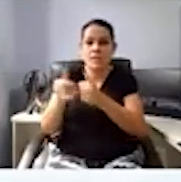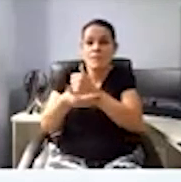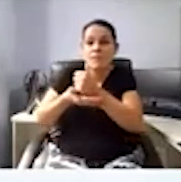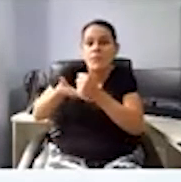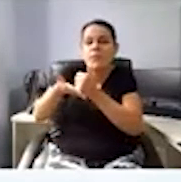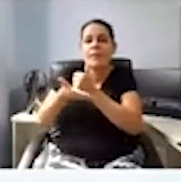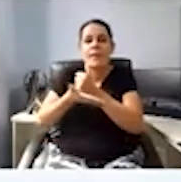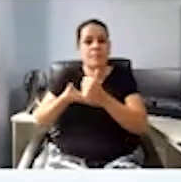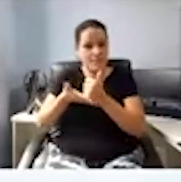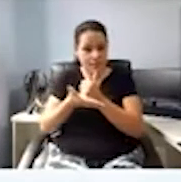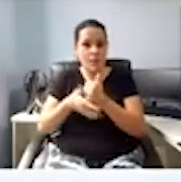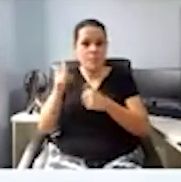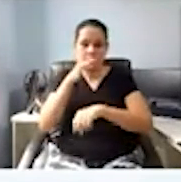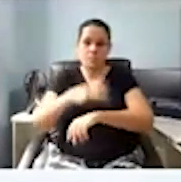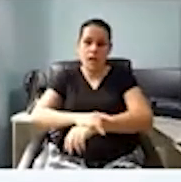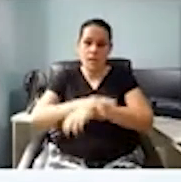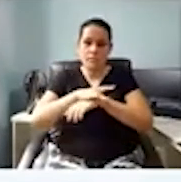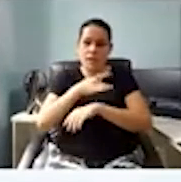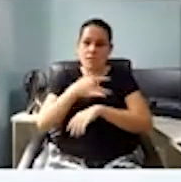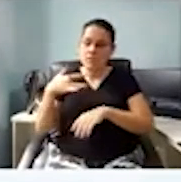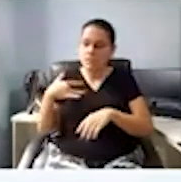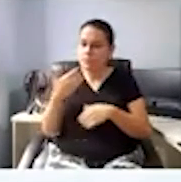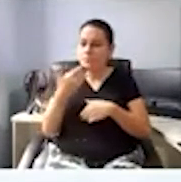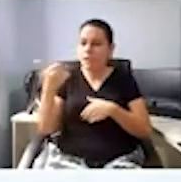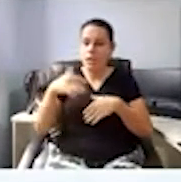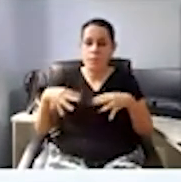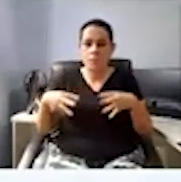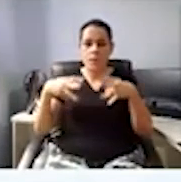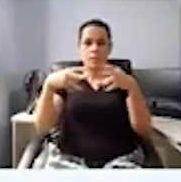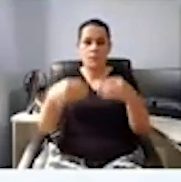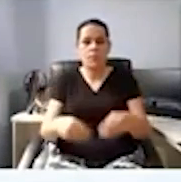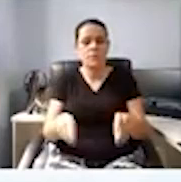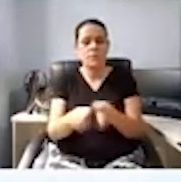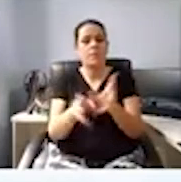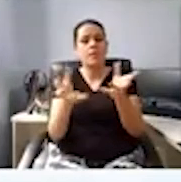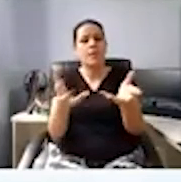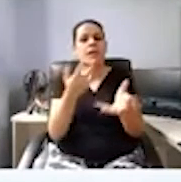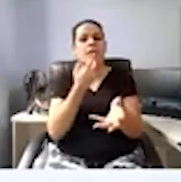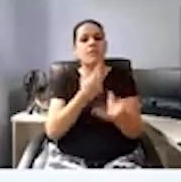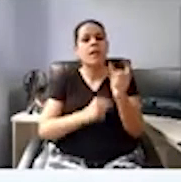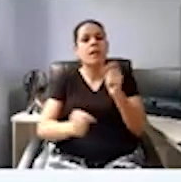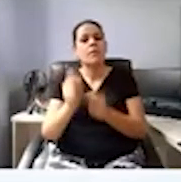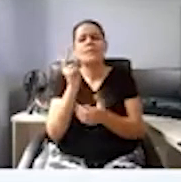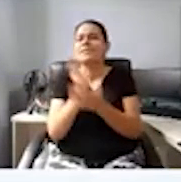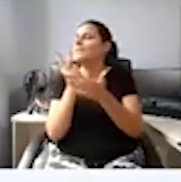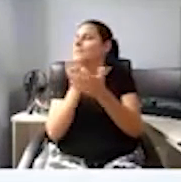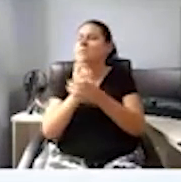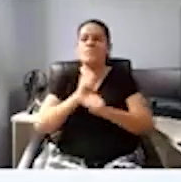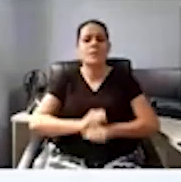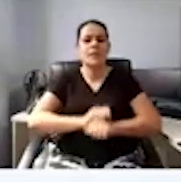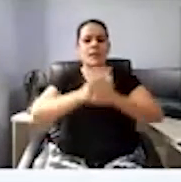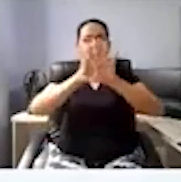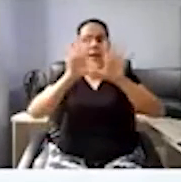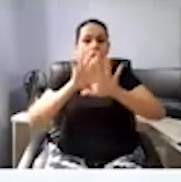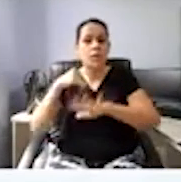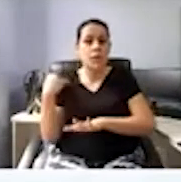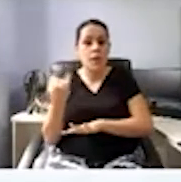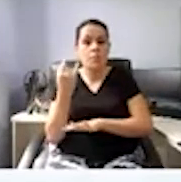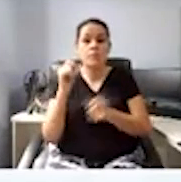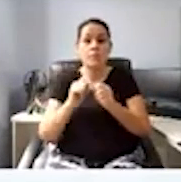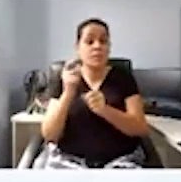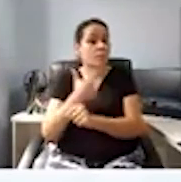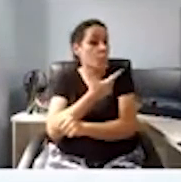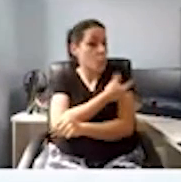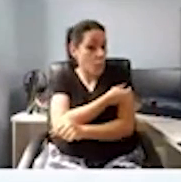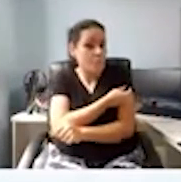da população tomar a vacina. E também quero deixar bem claro aqui essa importância de tomar a vacina